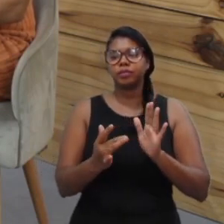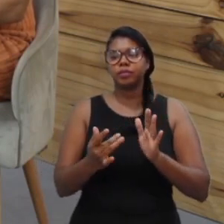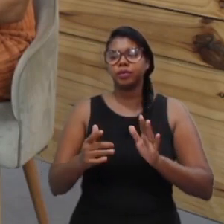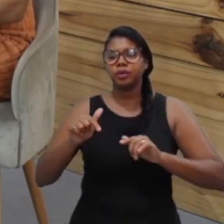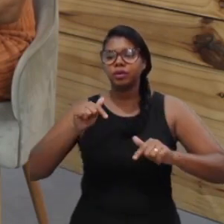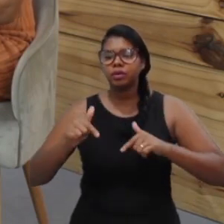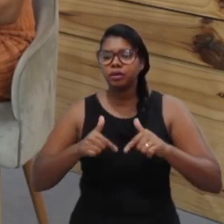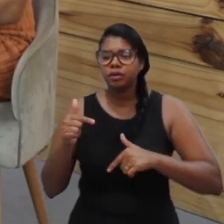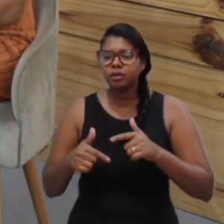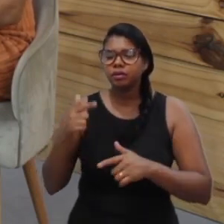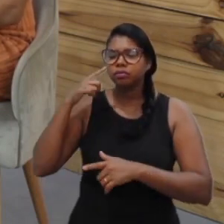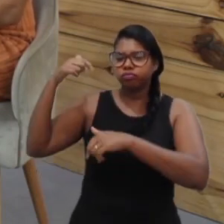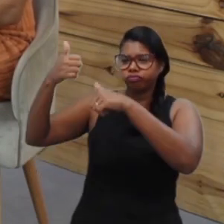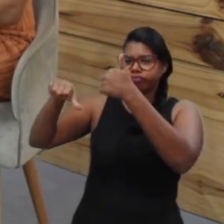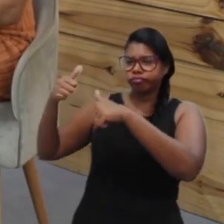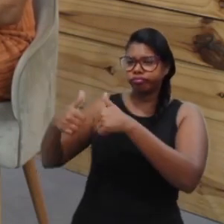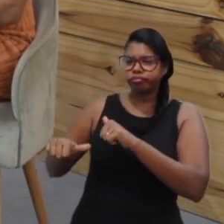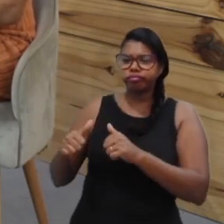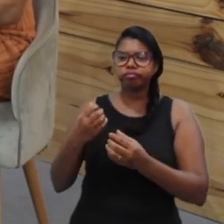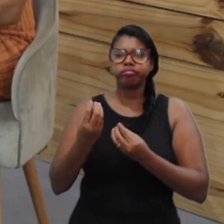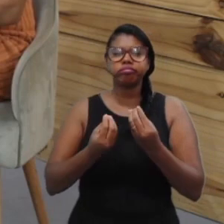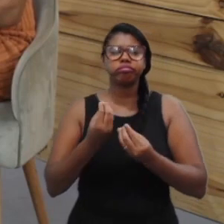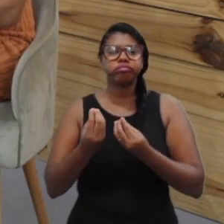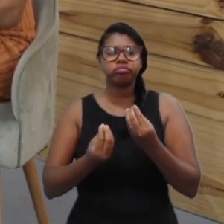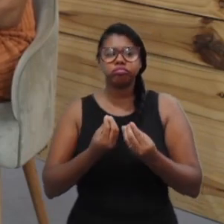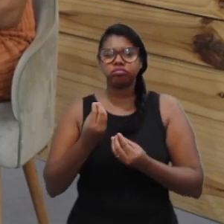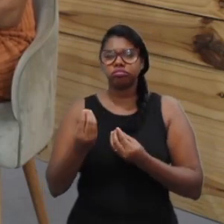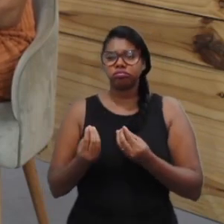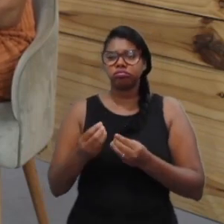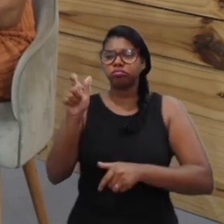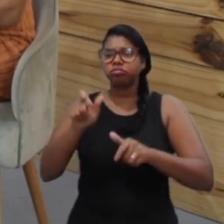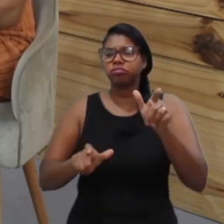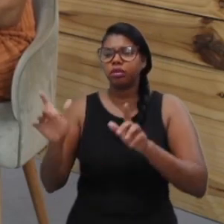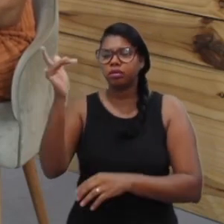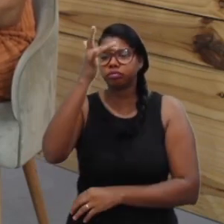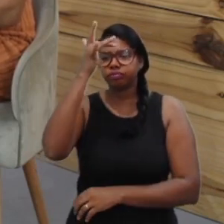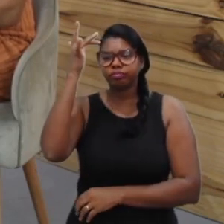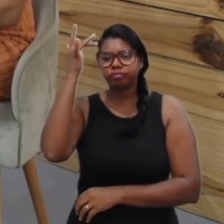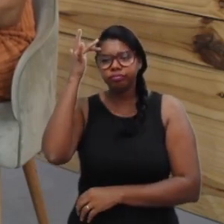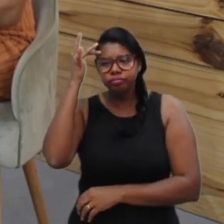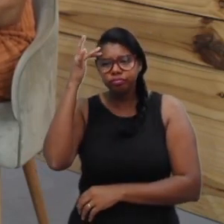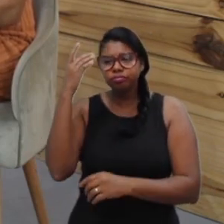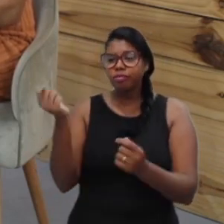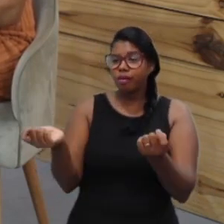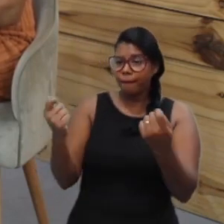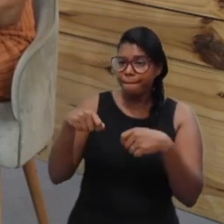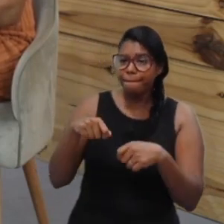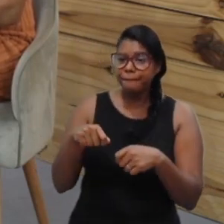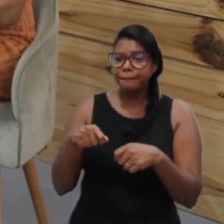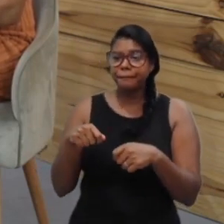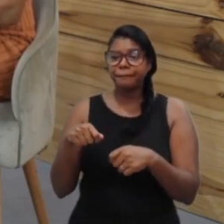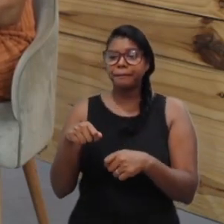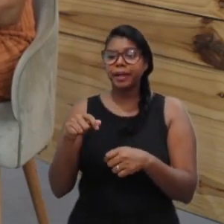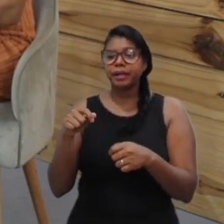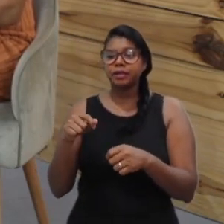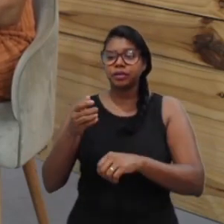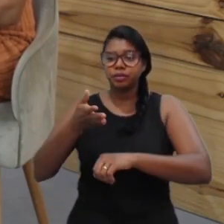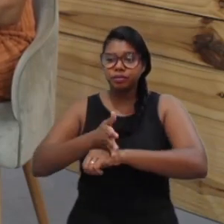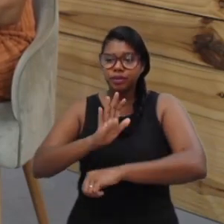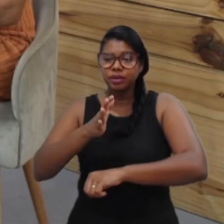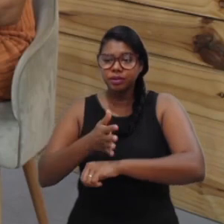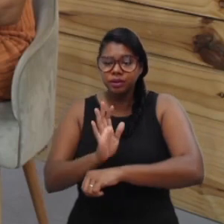observação, o quanto cada pessoa era capaz de executar aquela atividade.